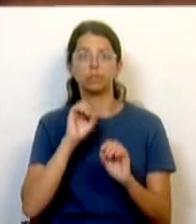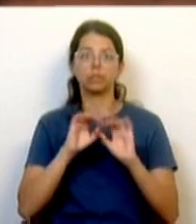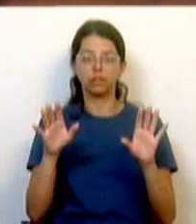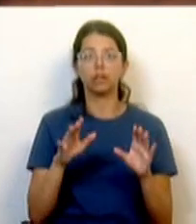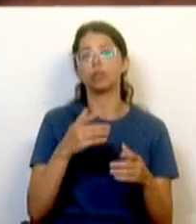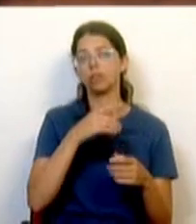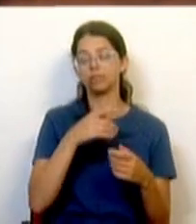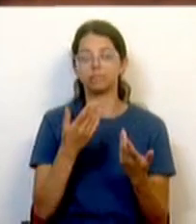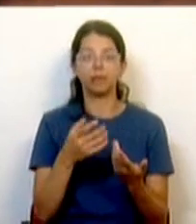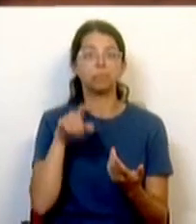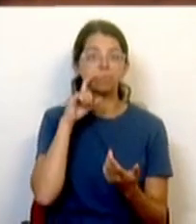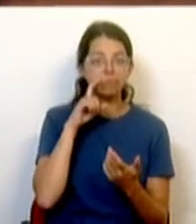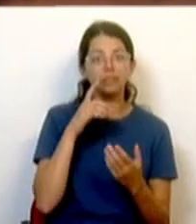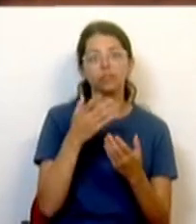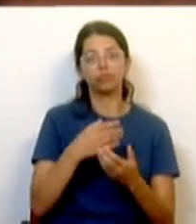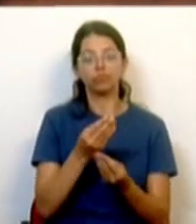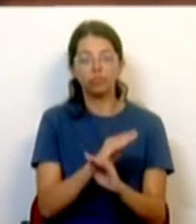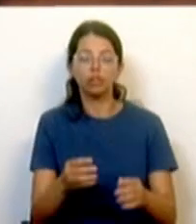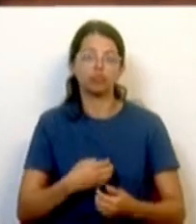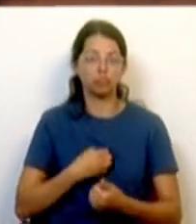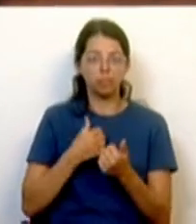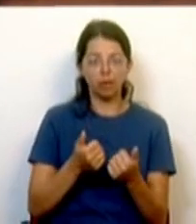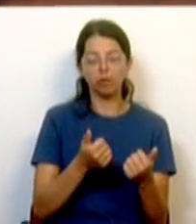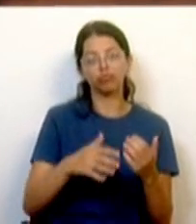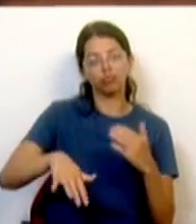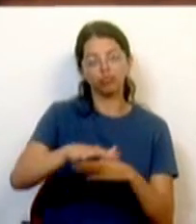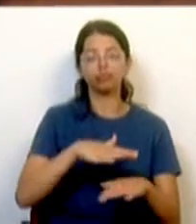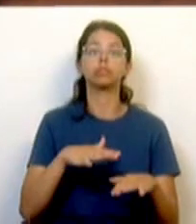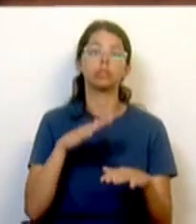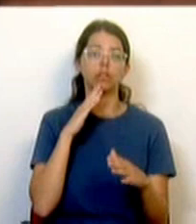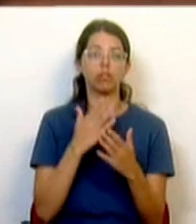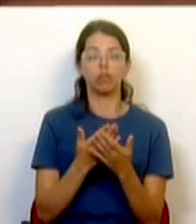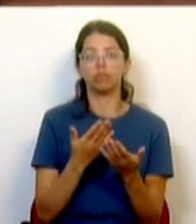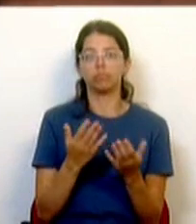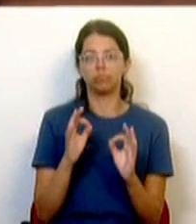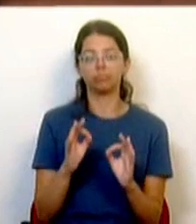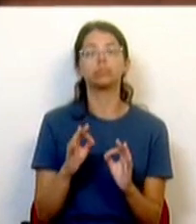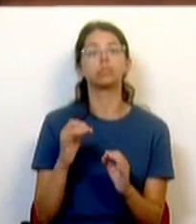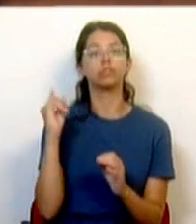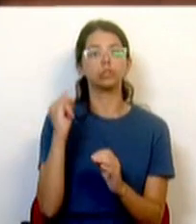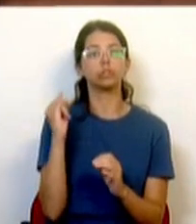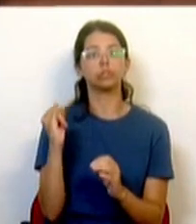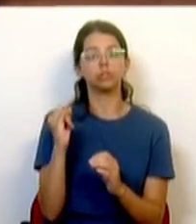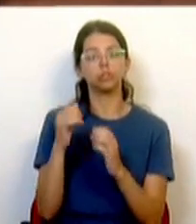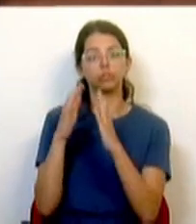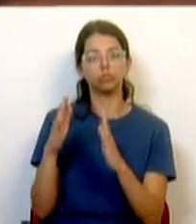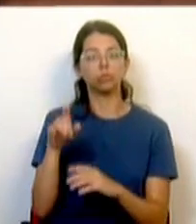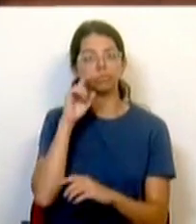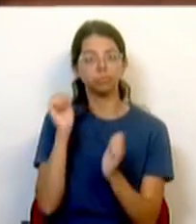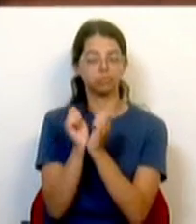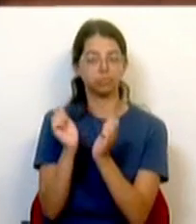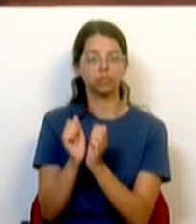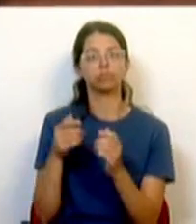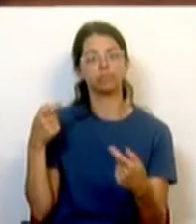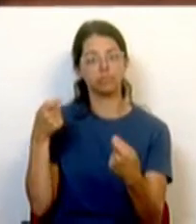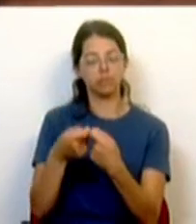questões de segurança e de conforto das crianças, bastando uma comunicação ao Instituto de Segurança Social para o Efeito. Por